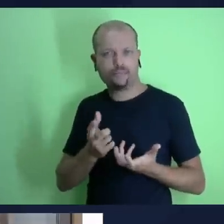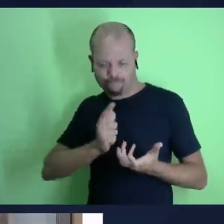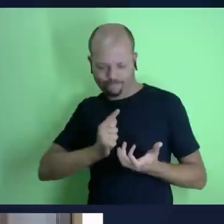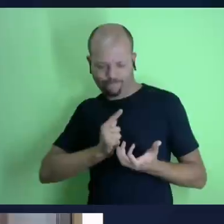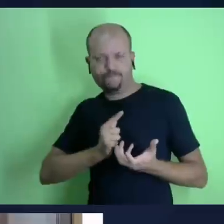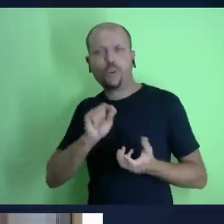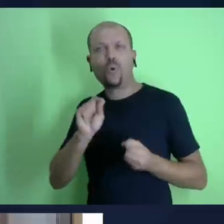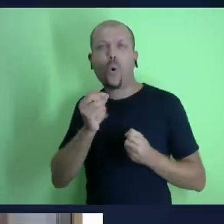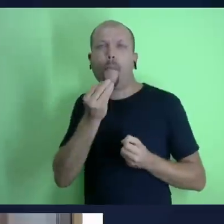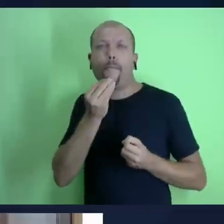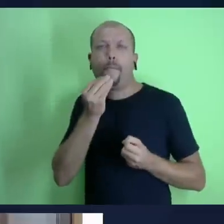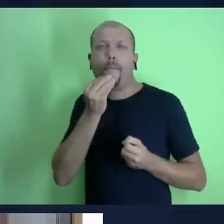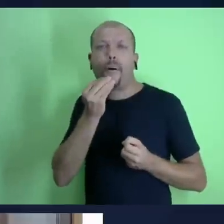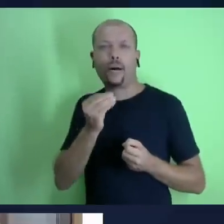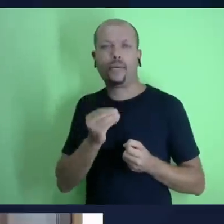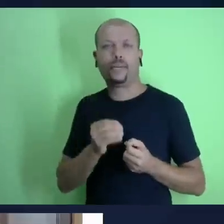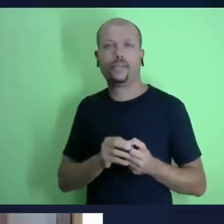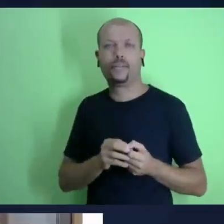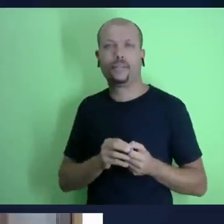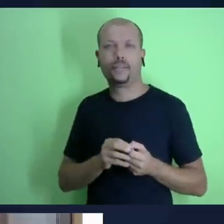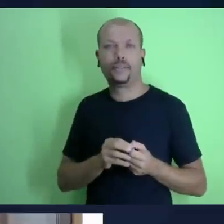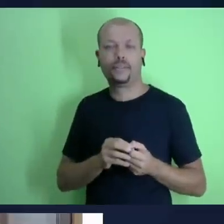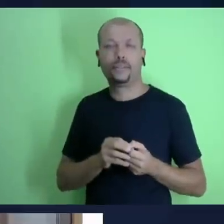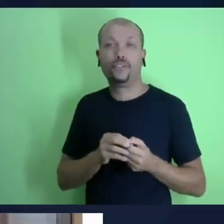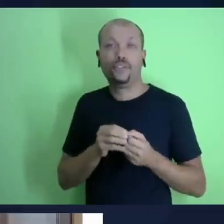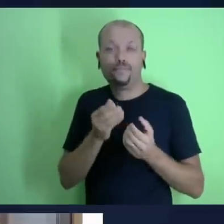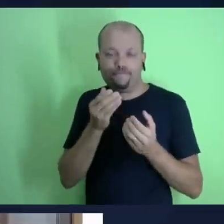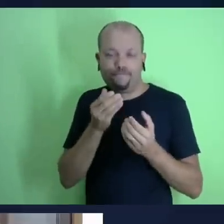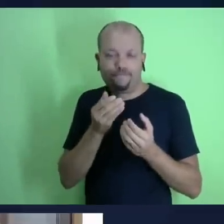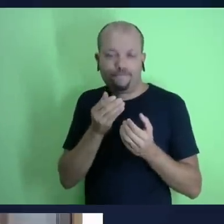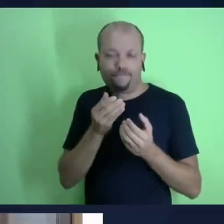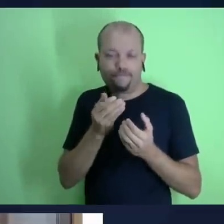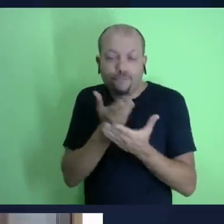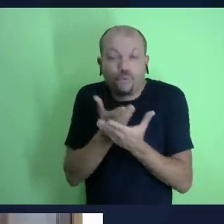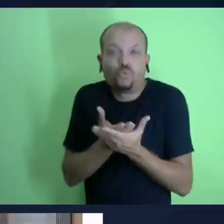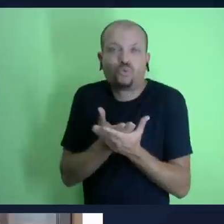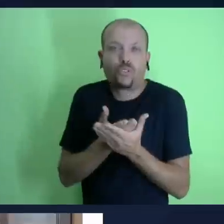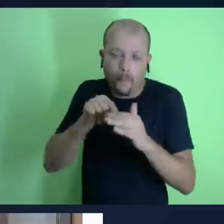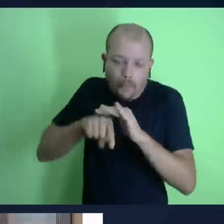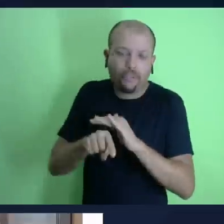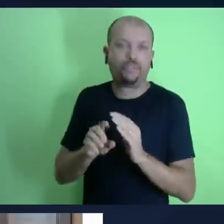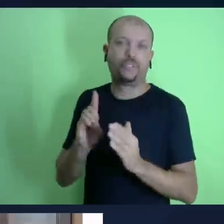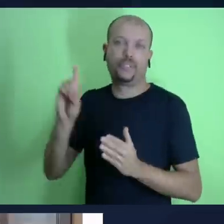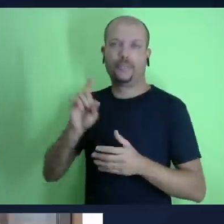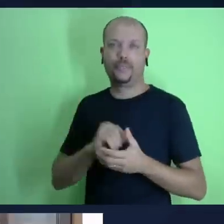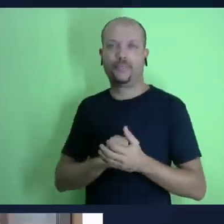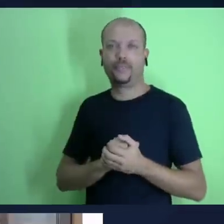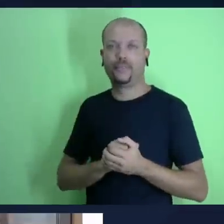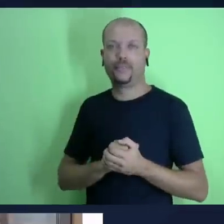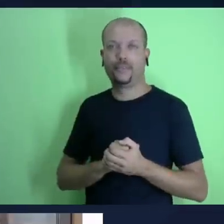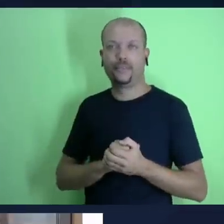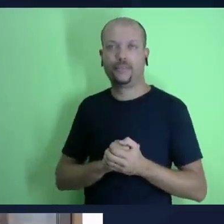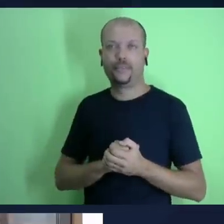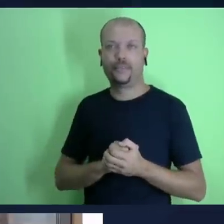extraordinárias você vai ficar encantado com quem é Deus e a ideia é que você vá